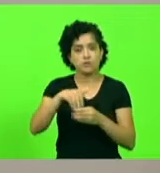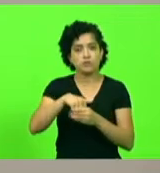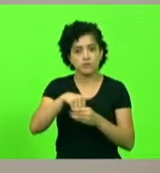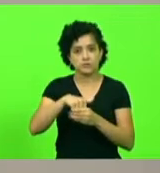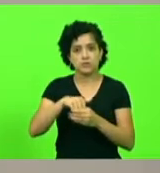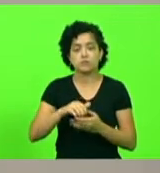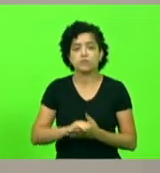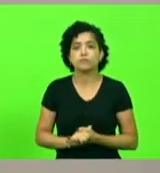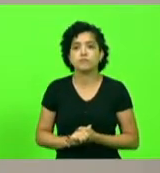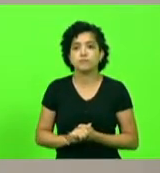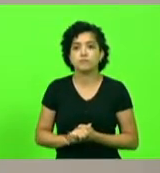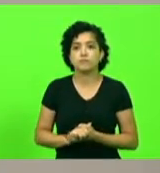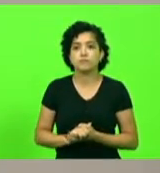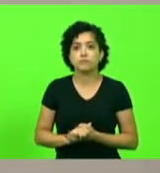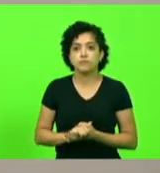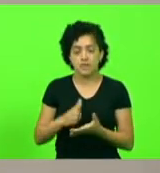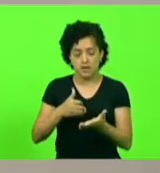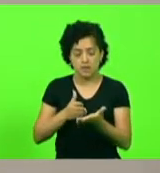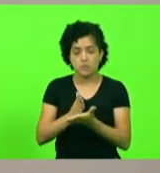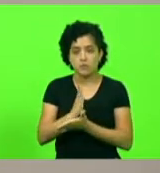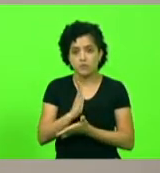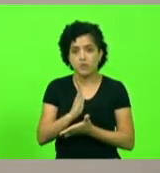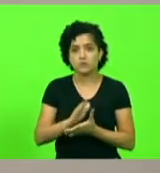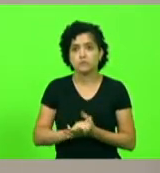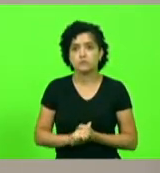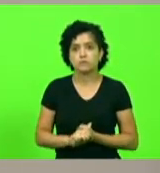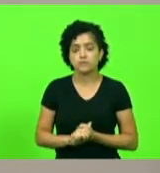Está aprovado.